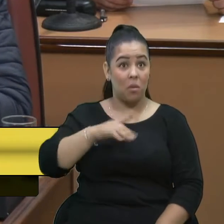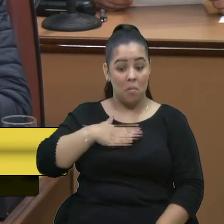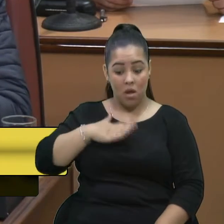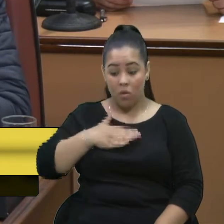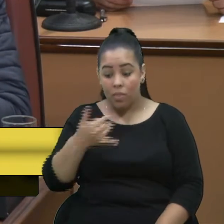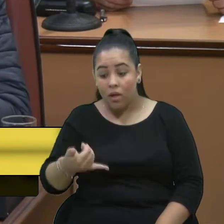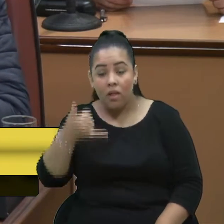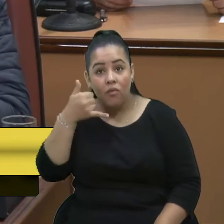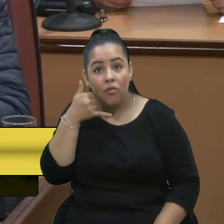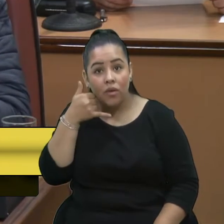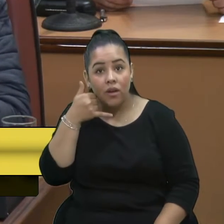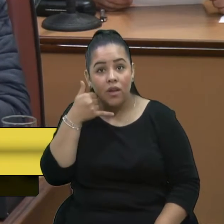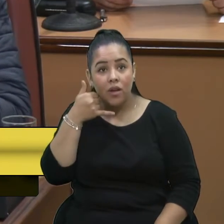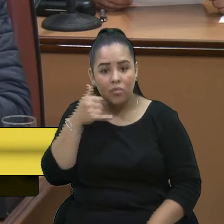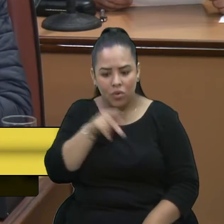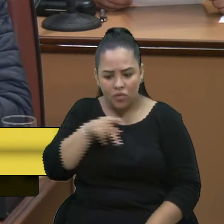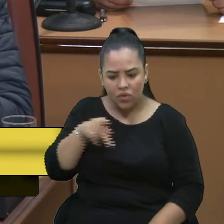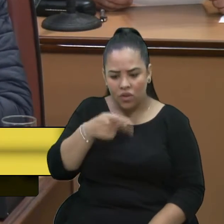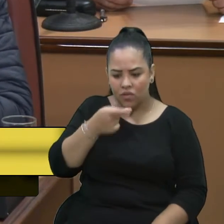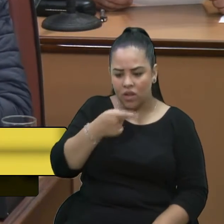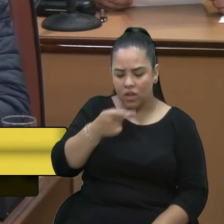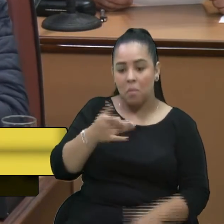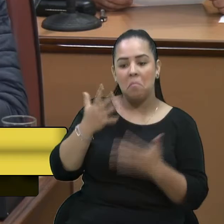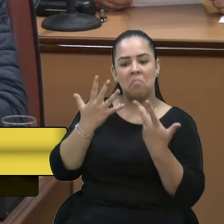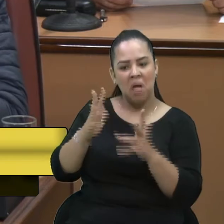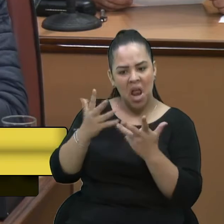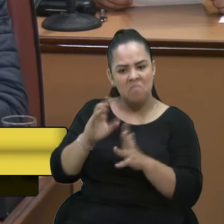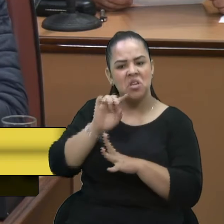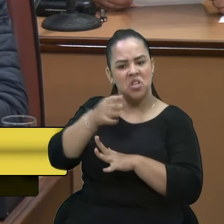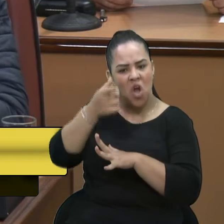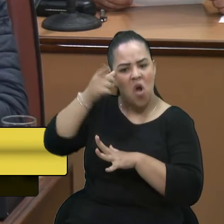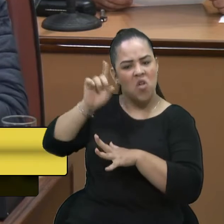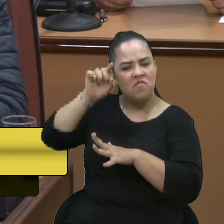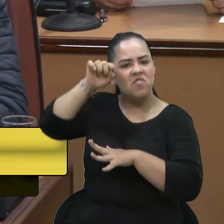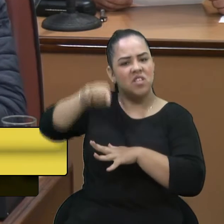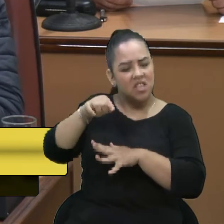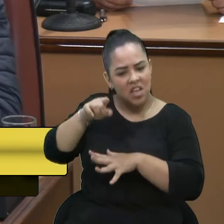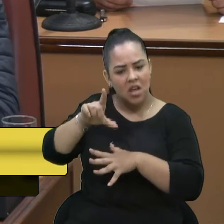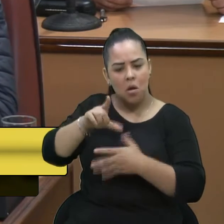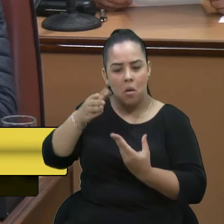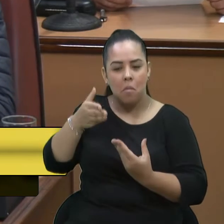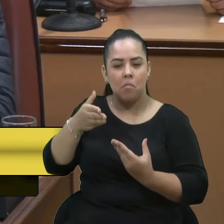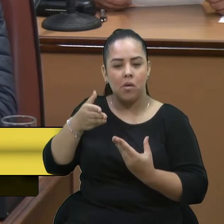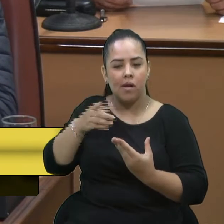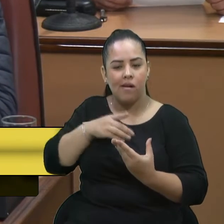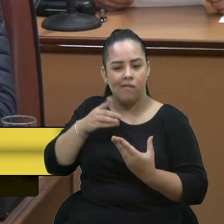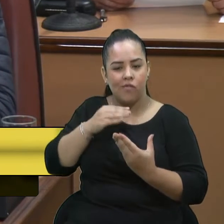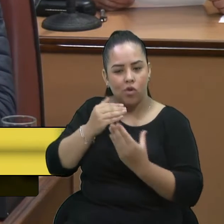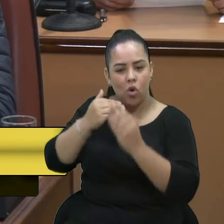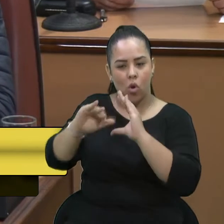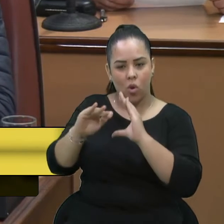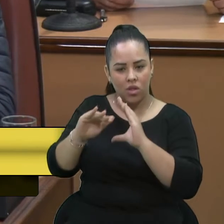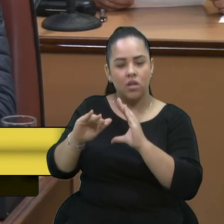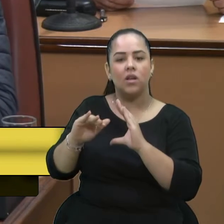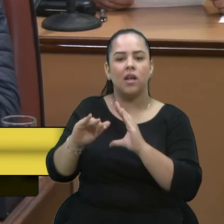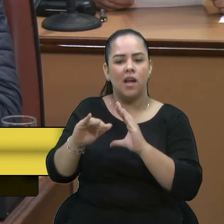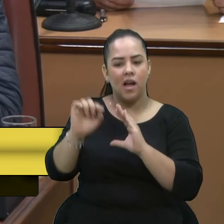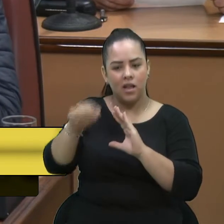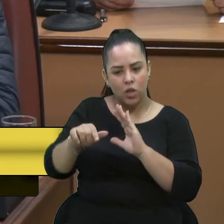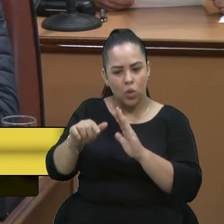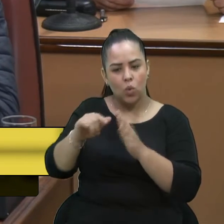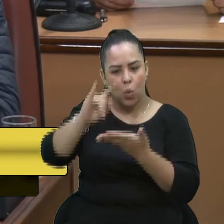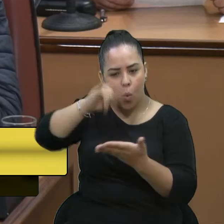uma professora dizendo parabéns para o senhor, ontem protocolou sobre a sensibilidade da educação ser essencial.